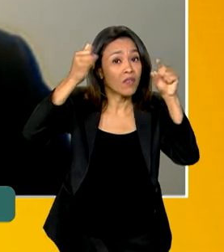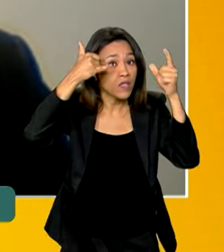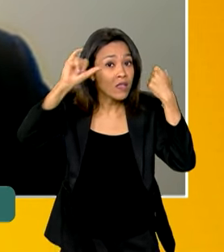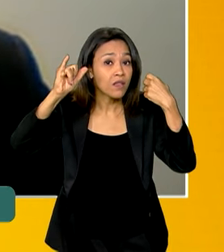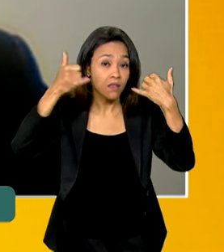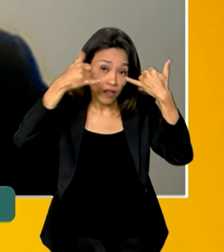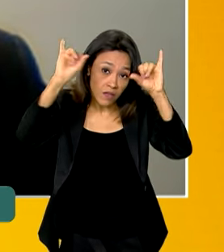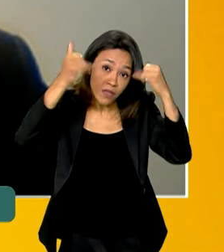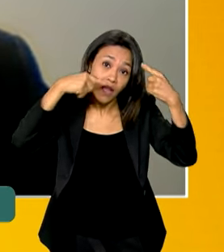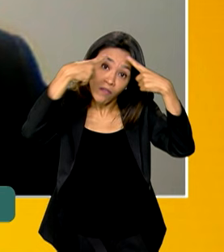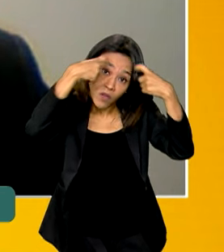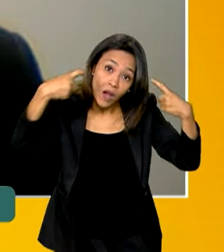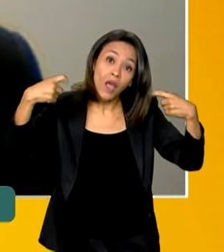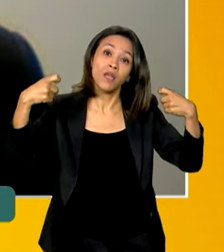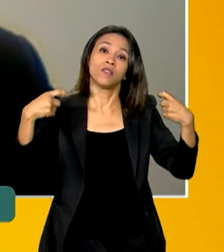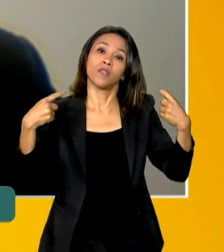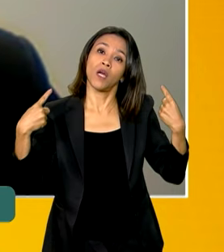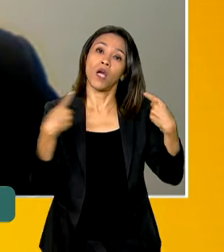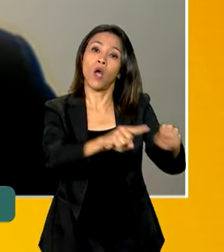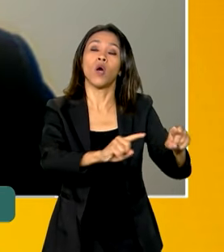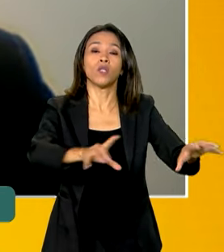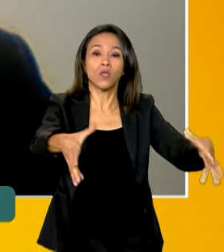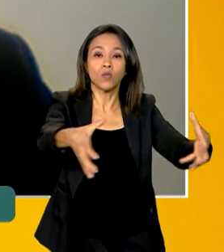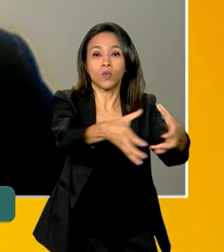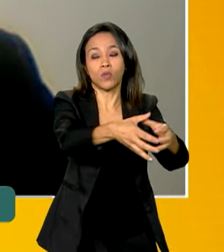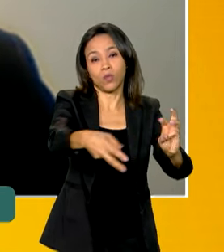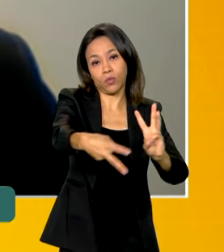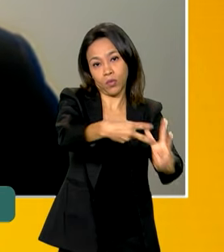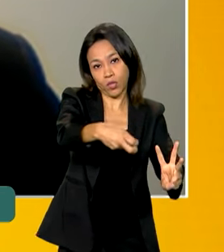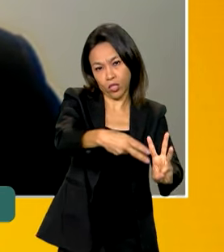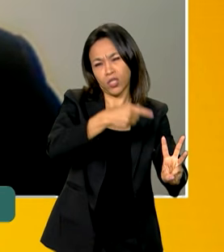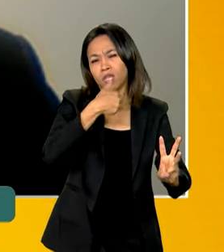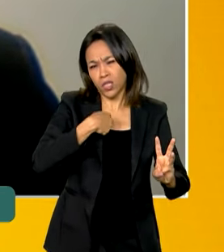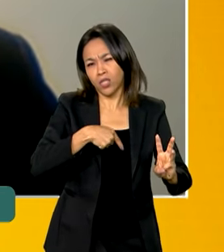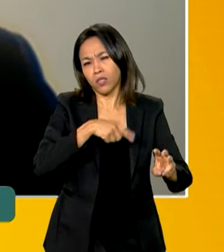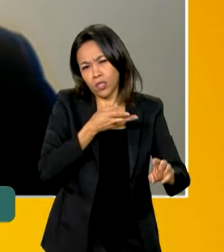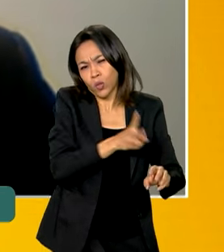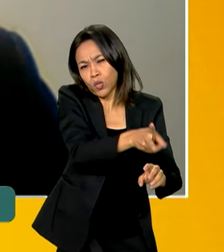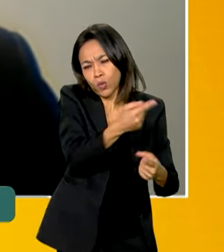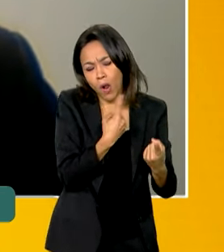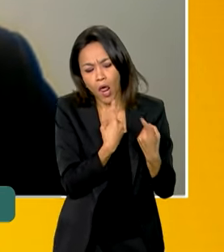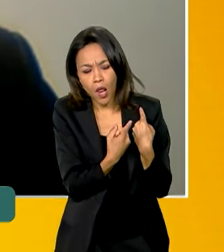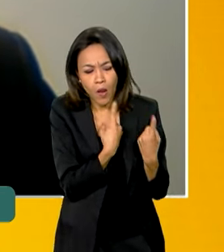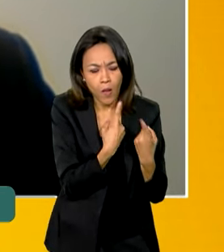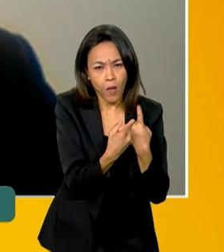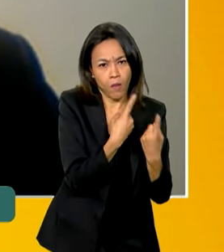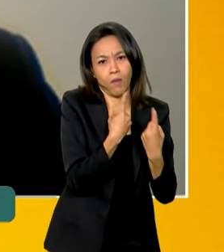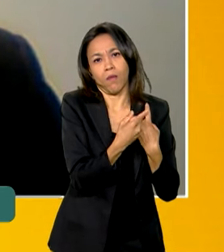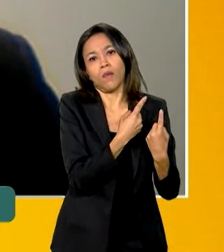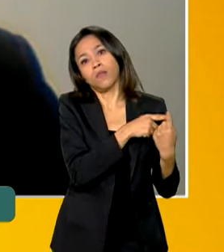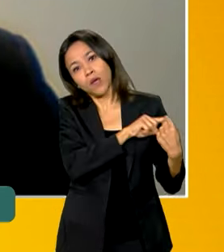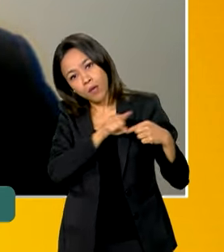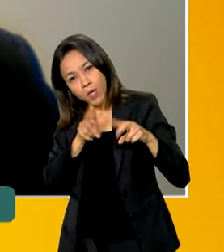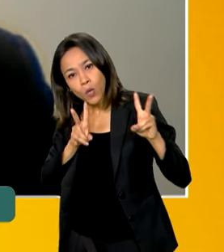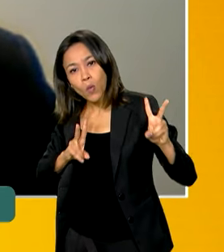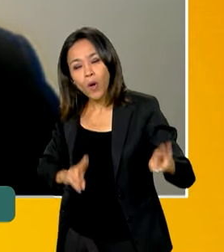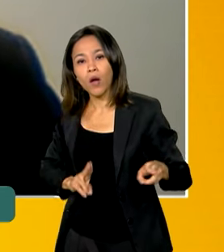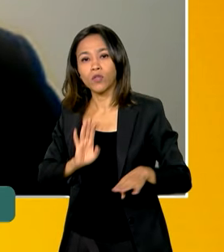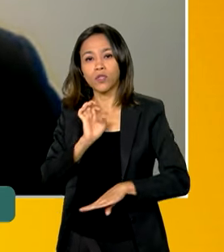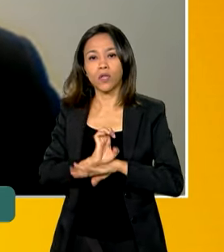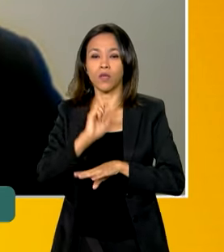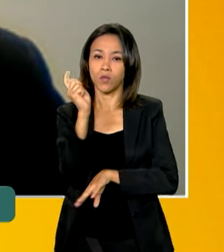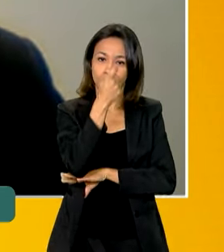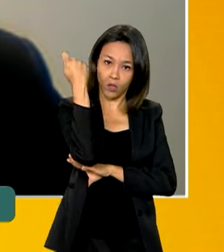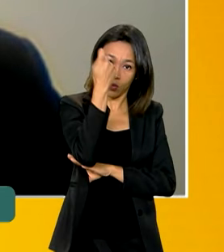as comunidades indígenas nessas localidades. Isso também vem sendo dialogado e articulado também para o estado do Rio Grande do Sul, onde as comunidades